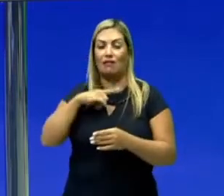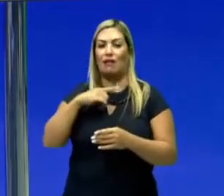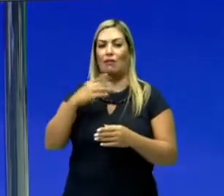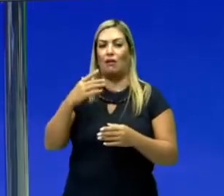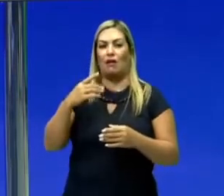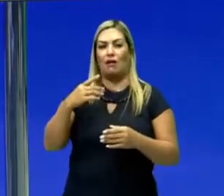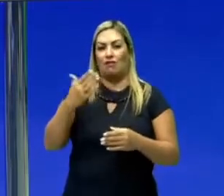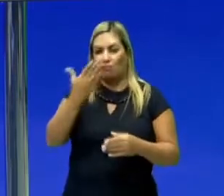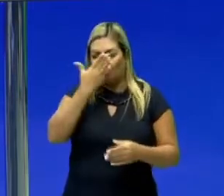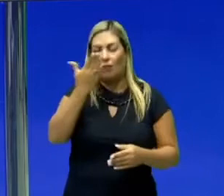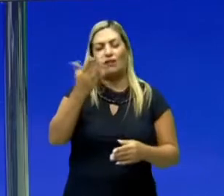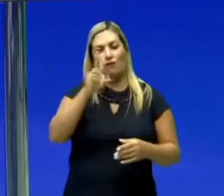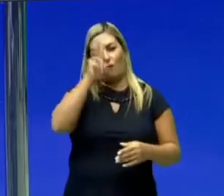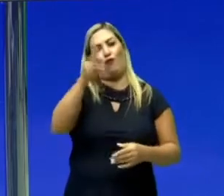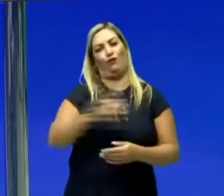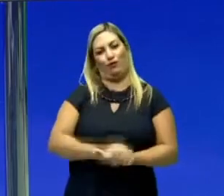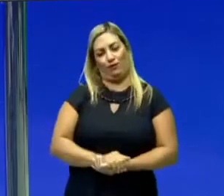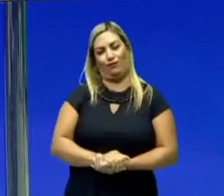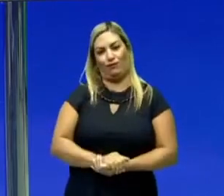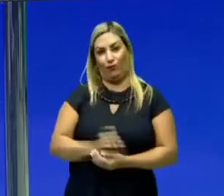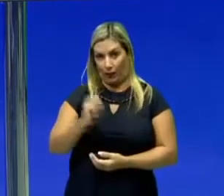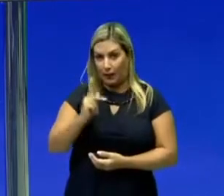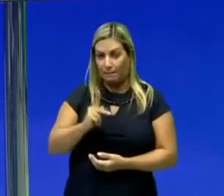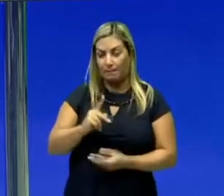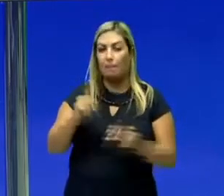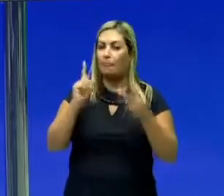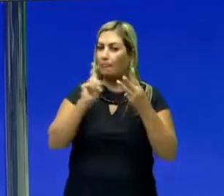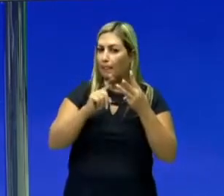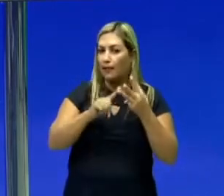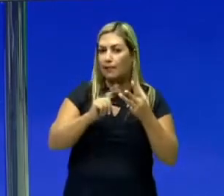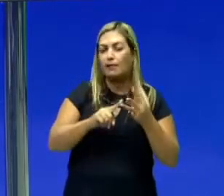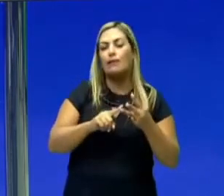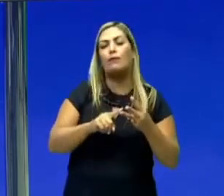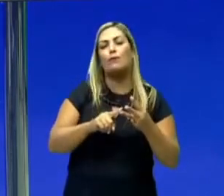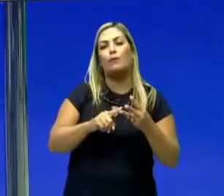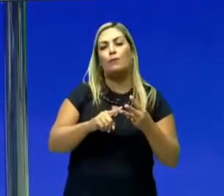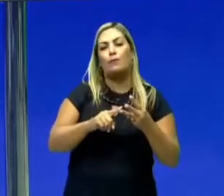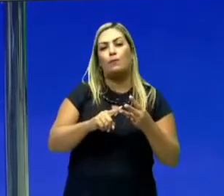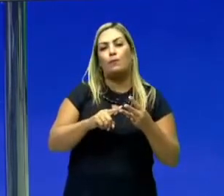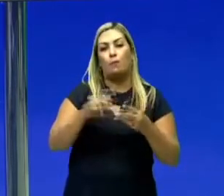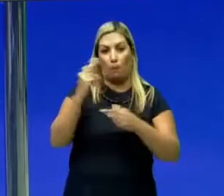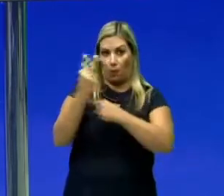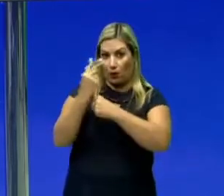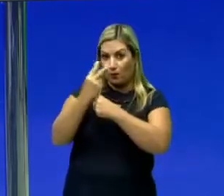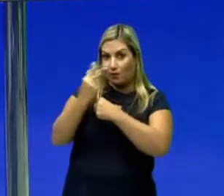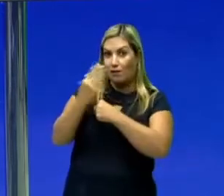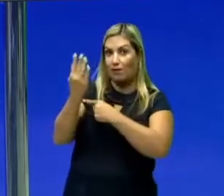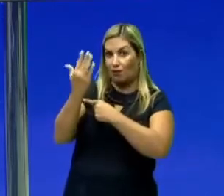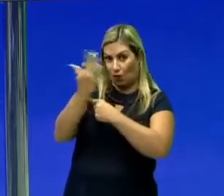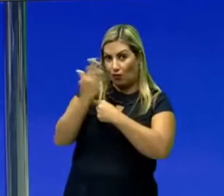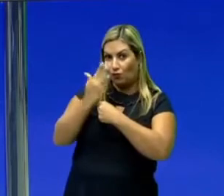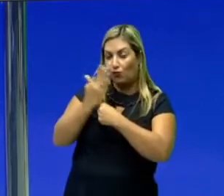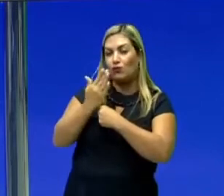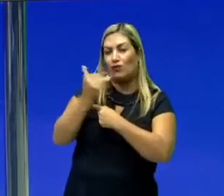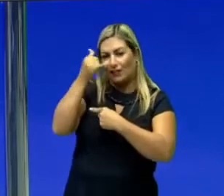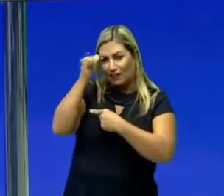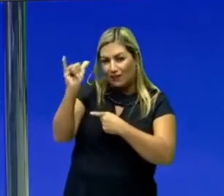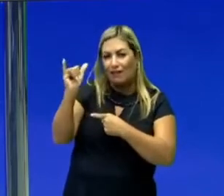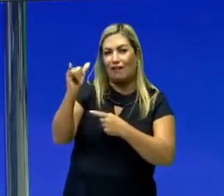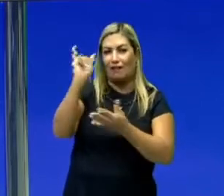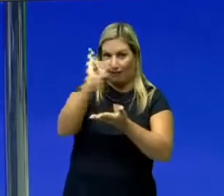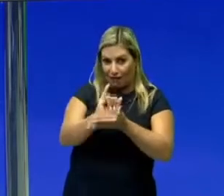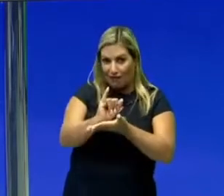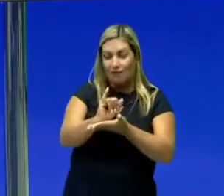contusão mais forte. Fechou? E o terceiro caso de proteção aí para evitar o efeito da